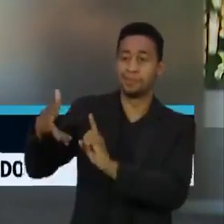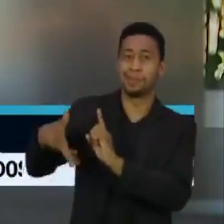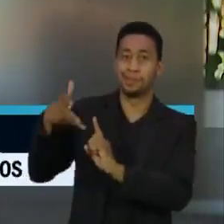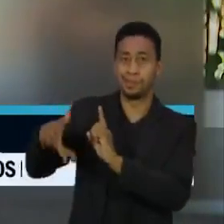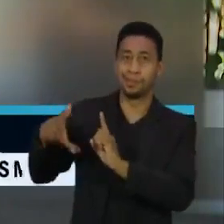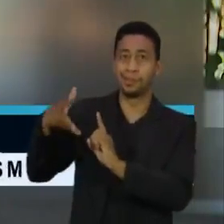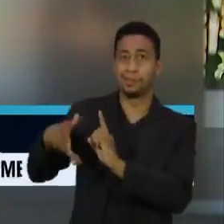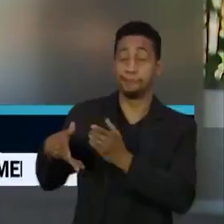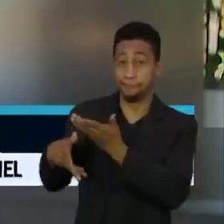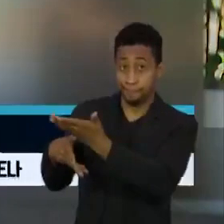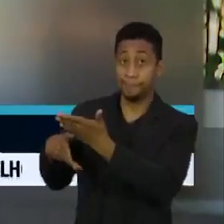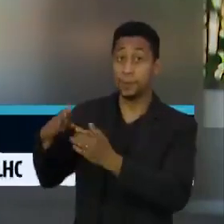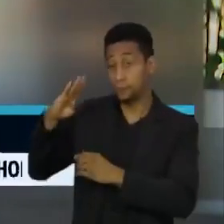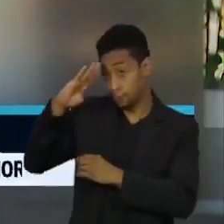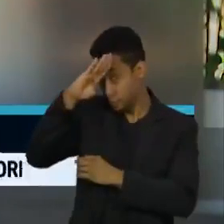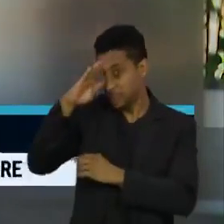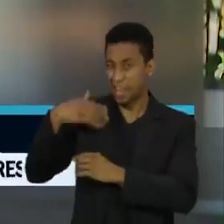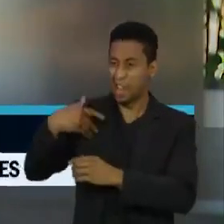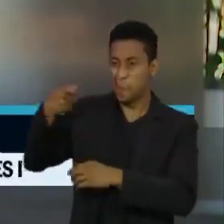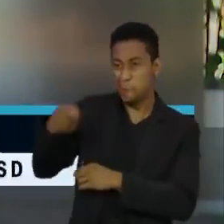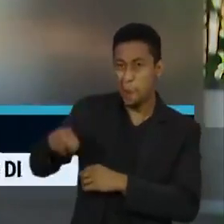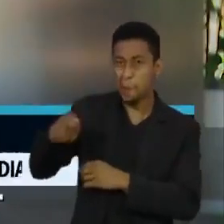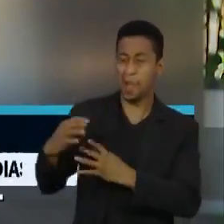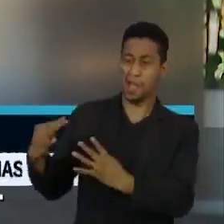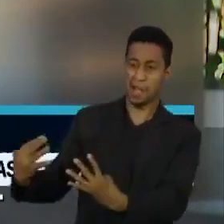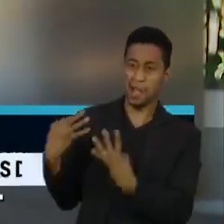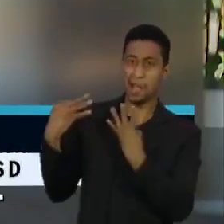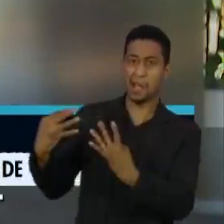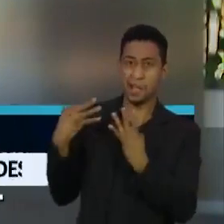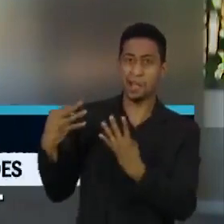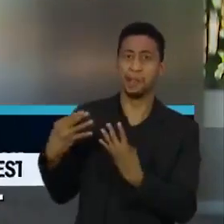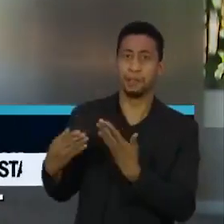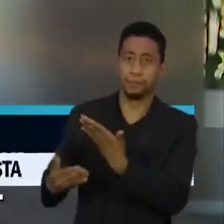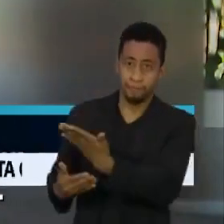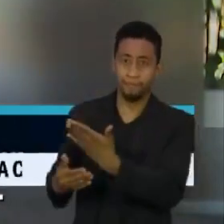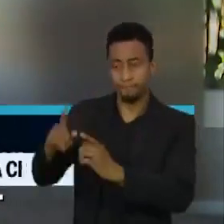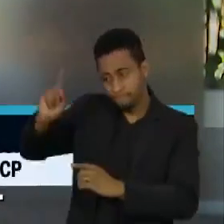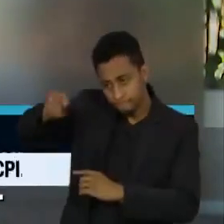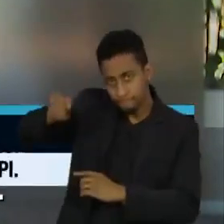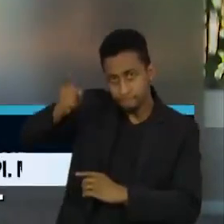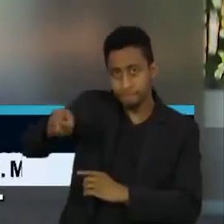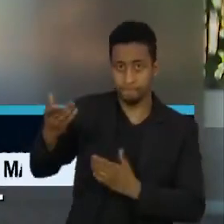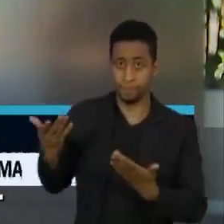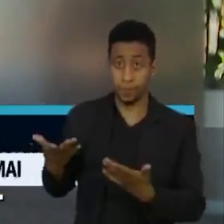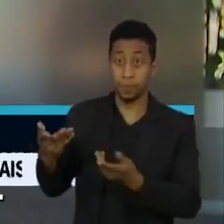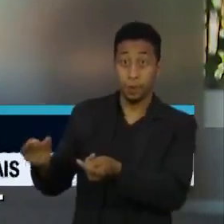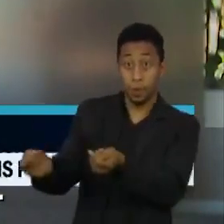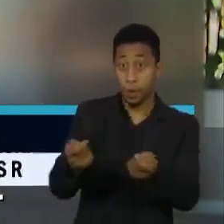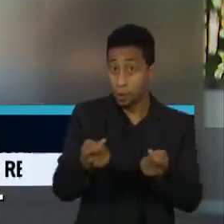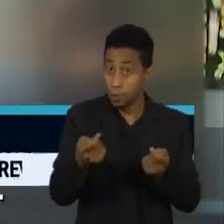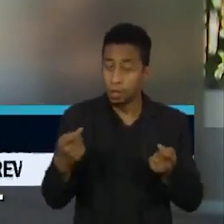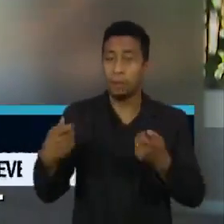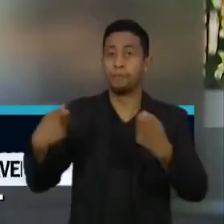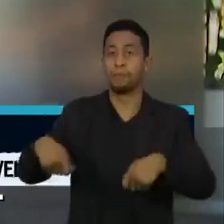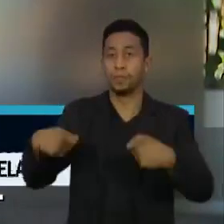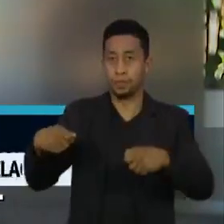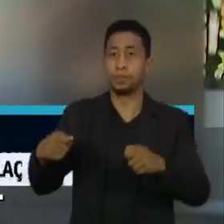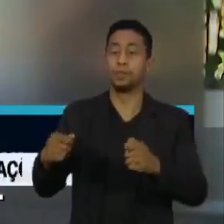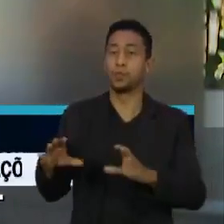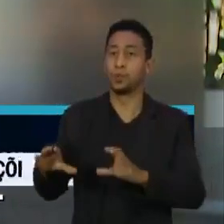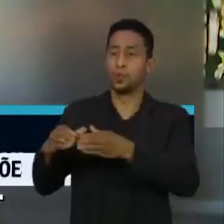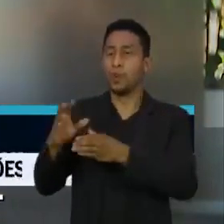populismo, o extremismo e o autoritarismo. Sua preservação depende de instituições fortes,